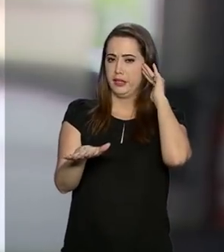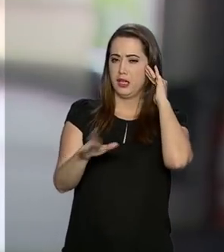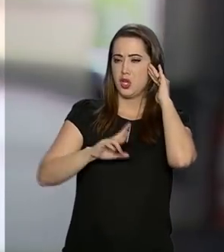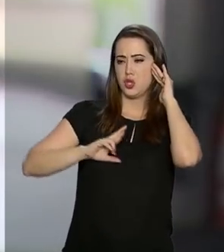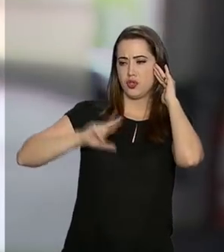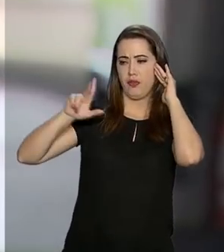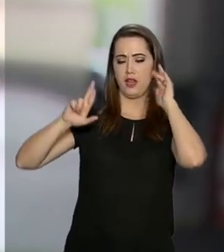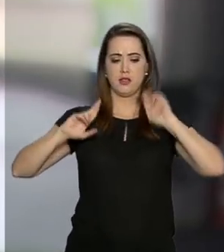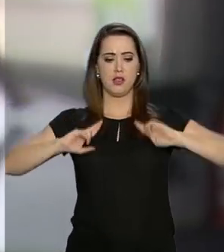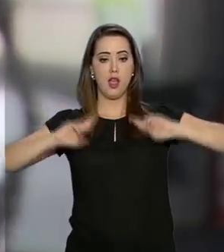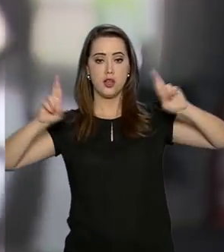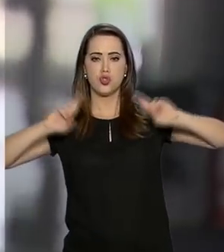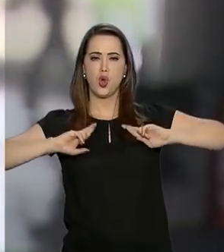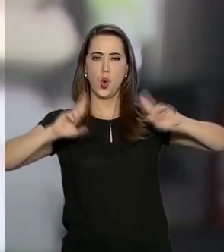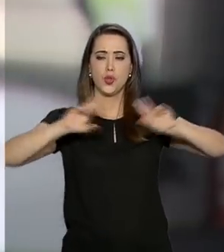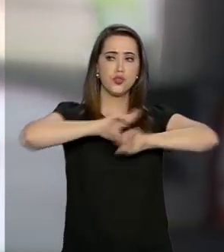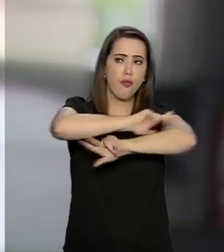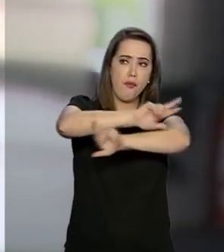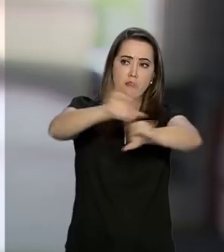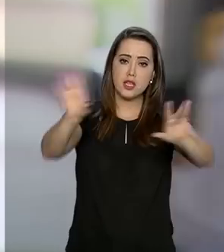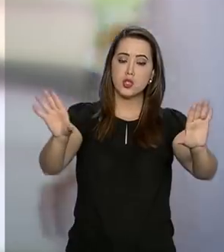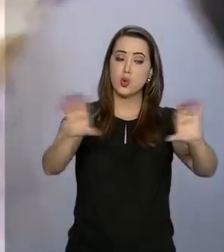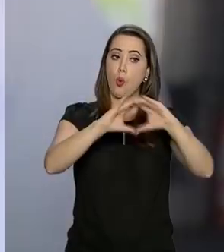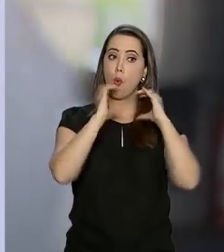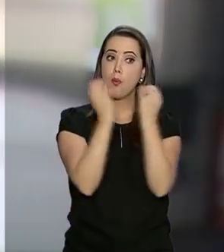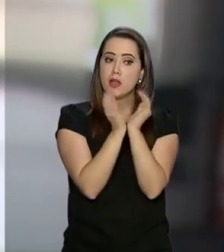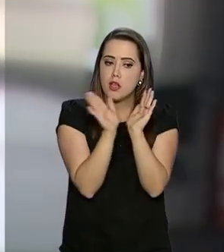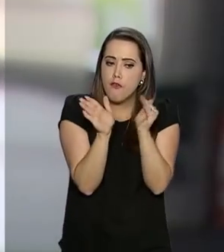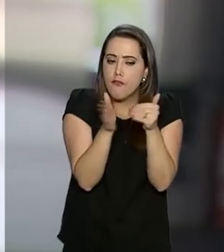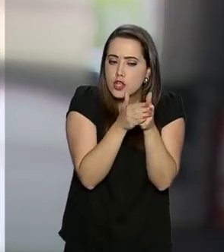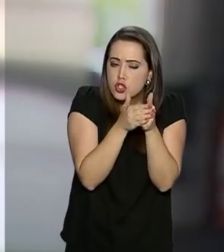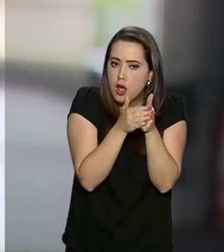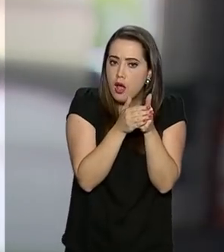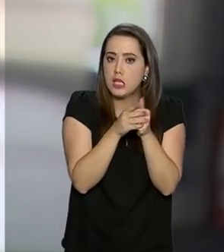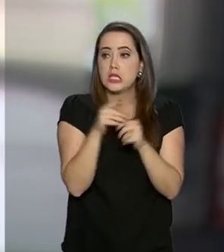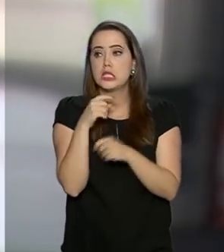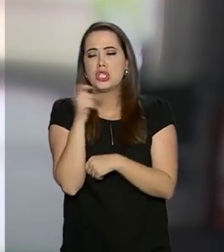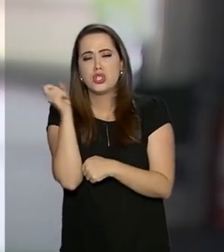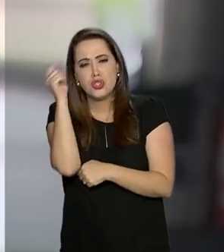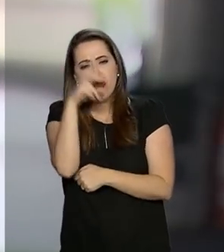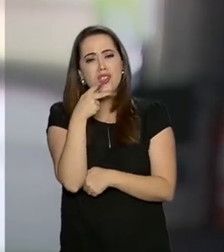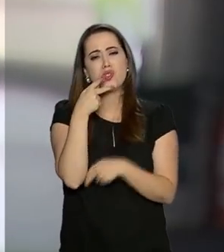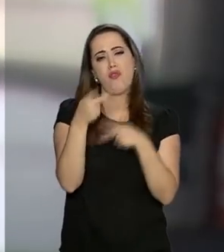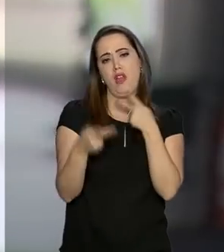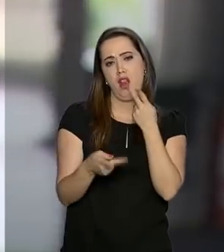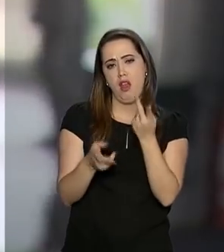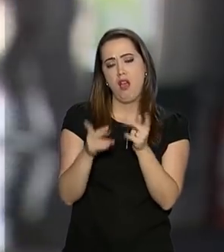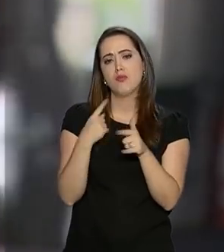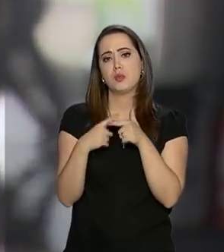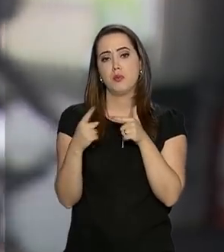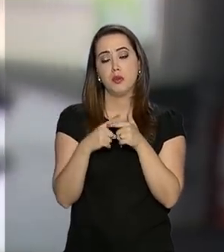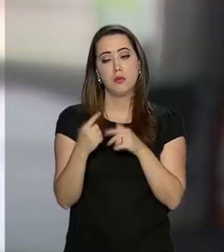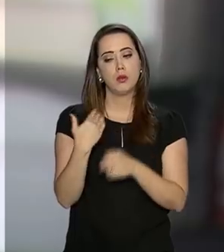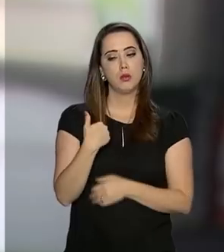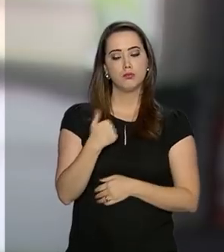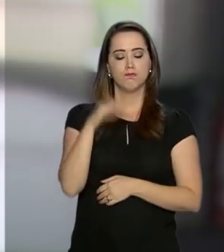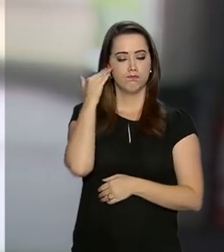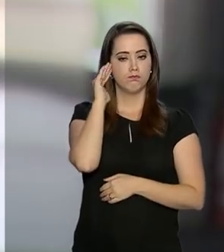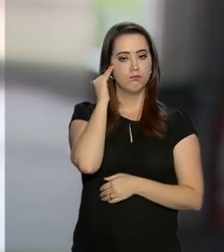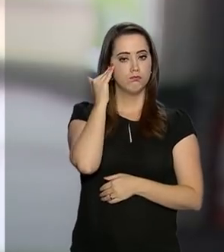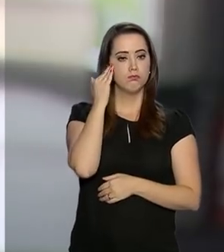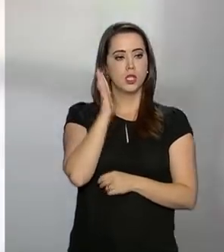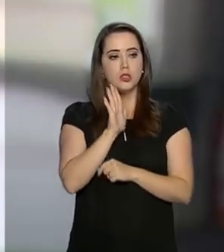religiões, tenho comunidades que são muito fechadas, as mulheres têm dificuldade de falar sobre seus problemas, eu começo a entender e